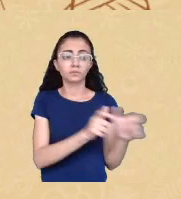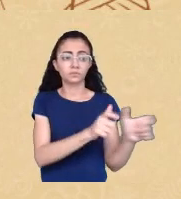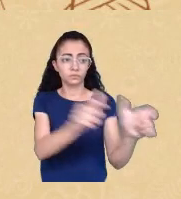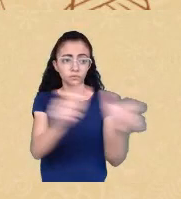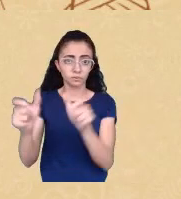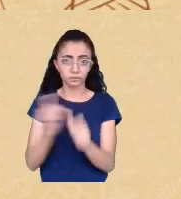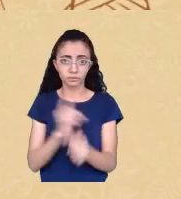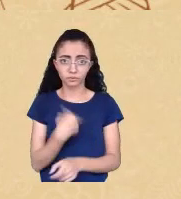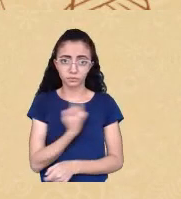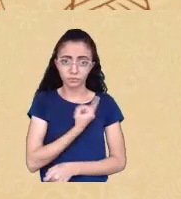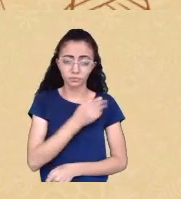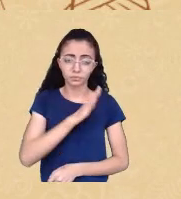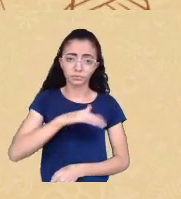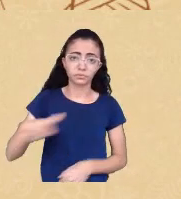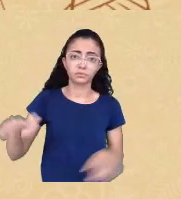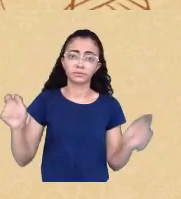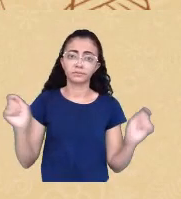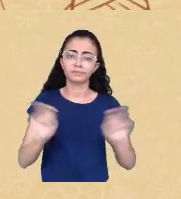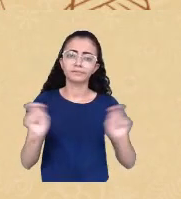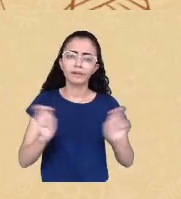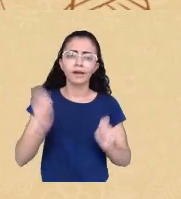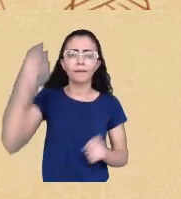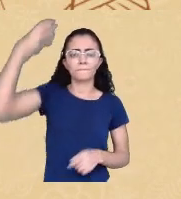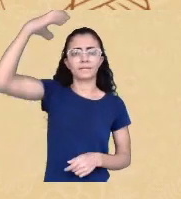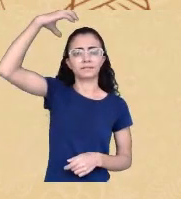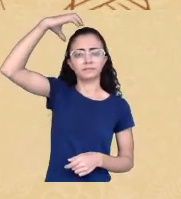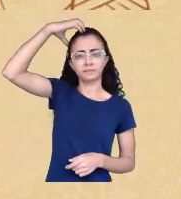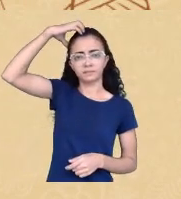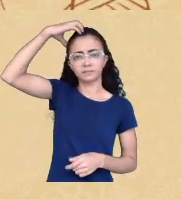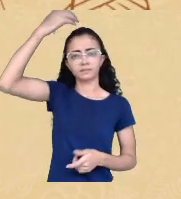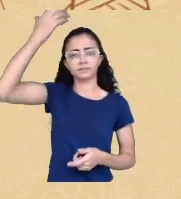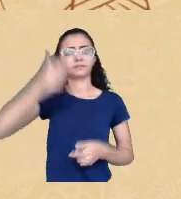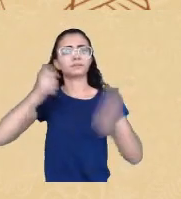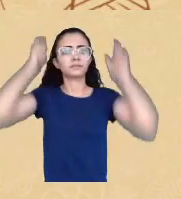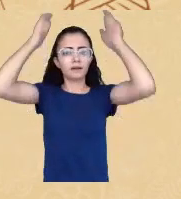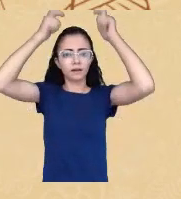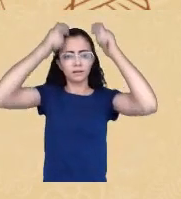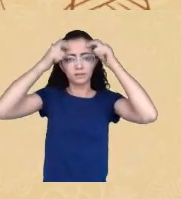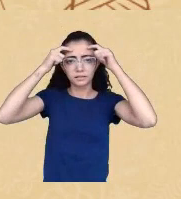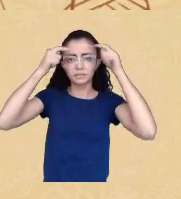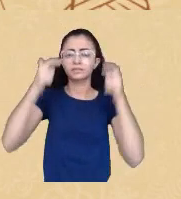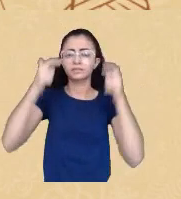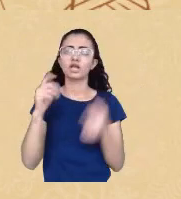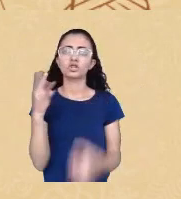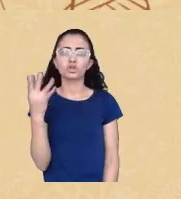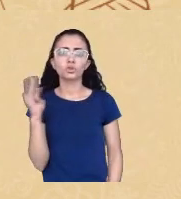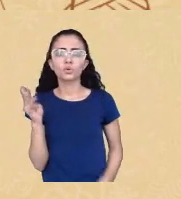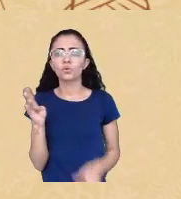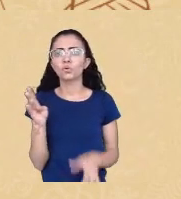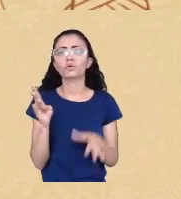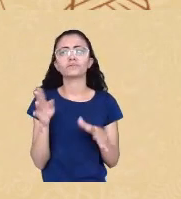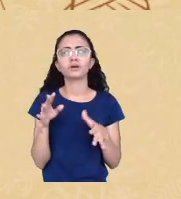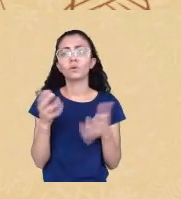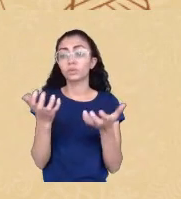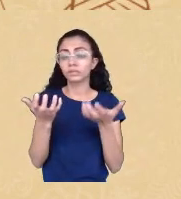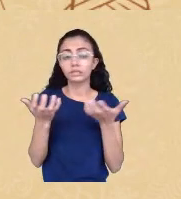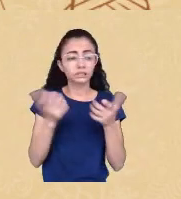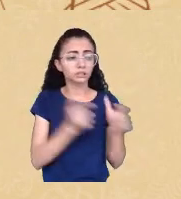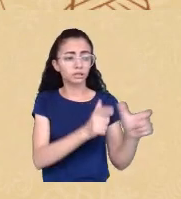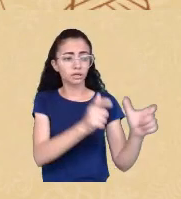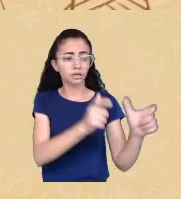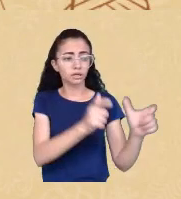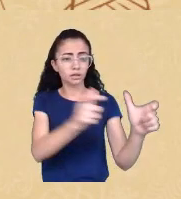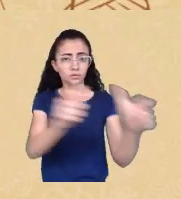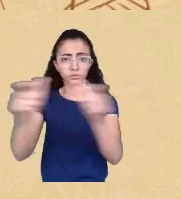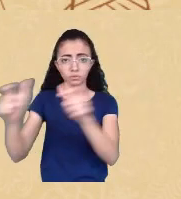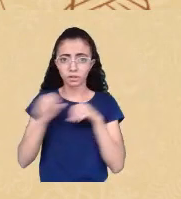ser princesas rainhas noivas o que elas quiserem nos espaços educacionais que dia 19 de abril